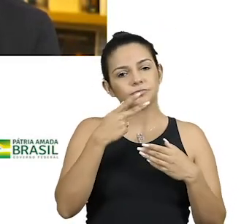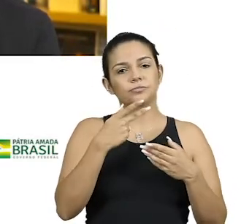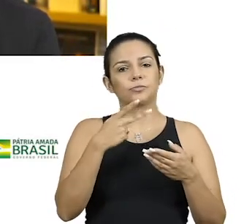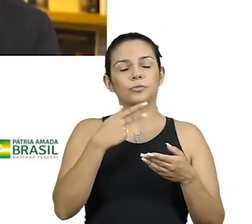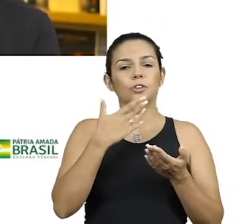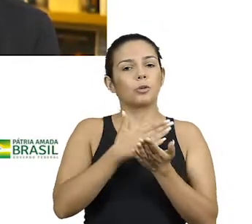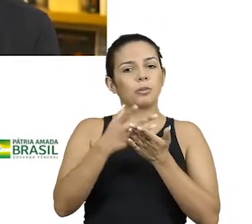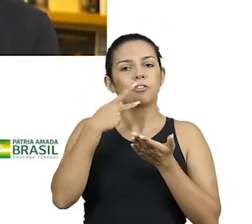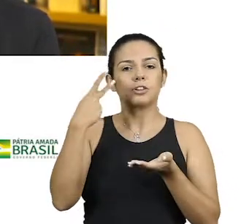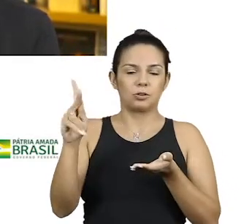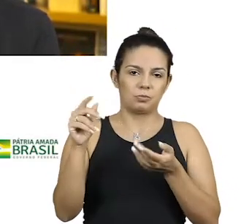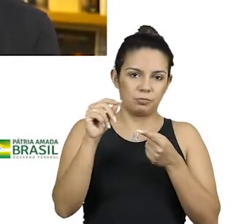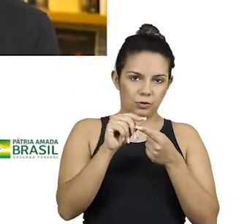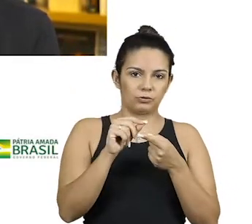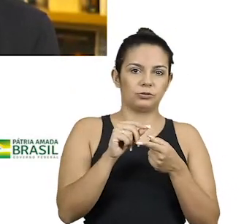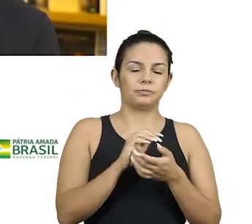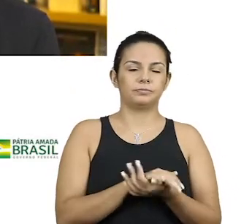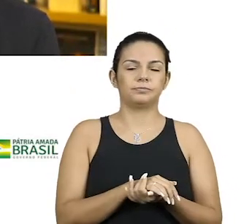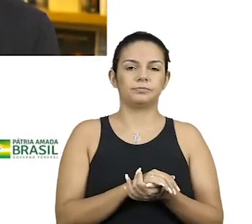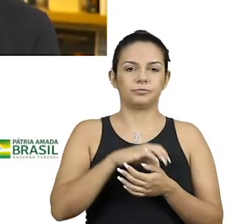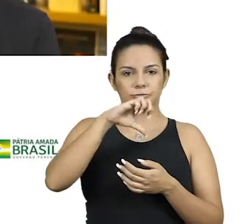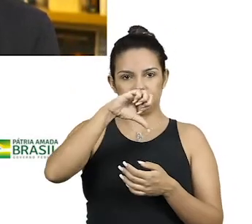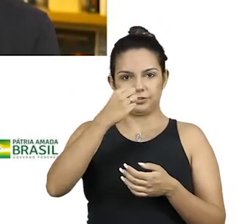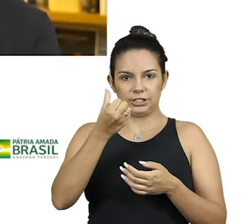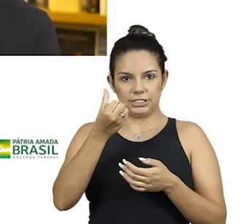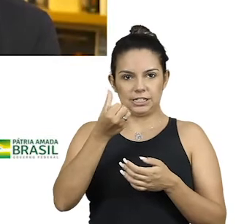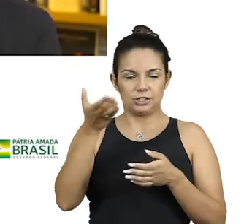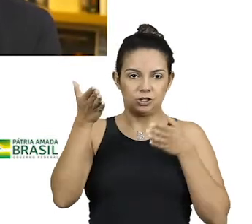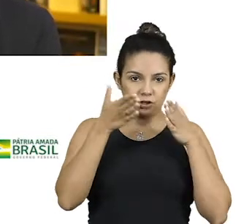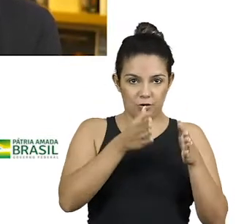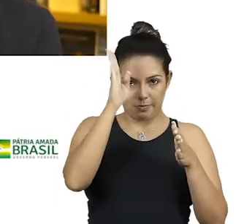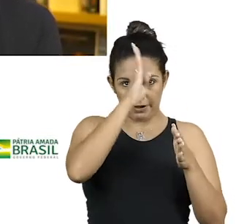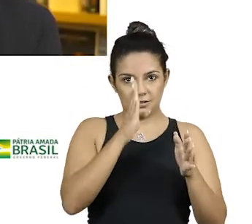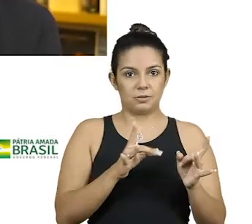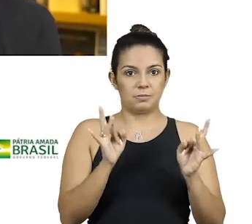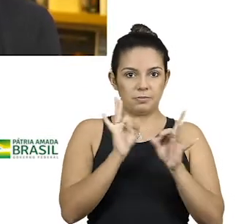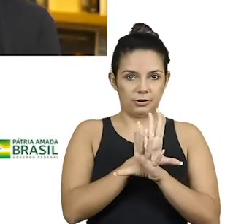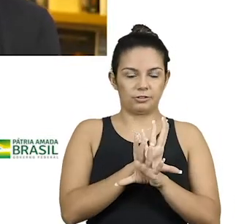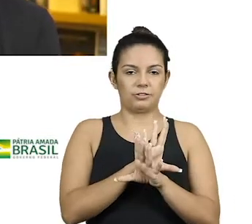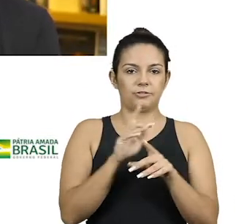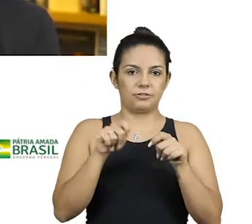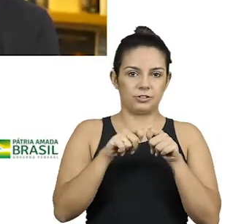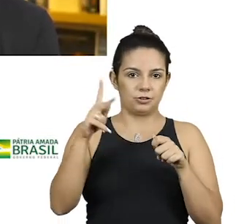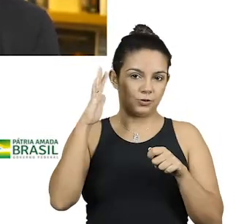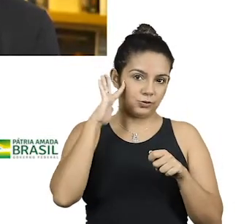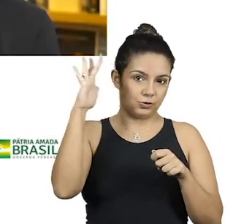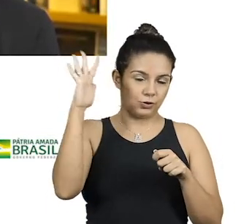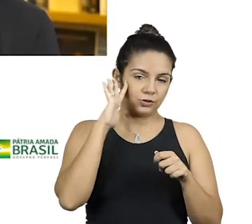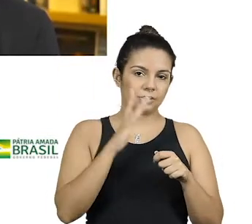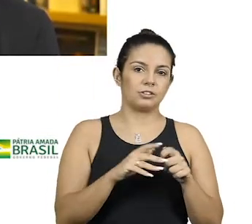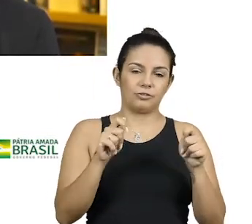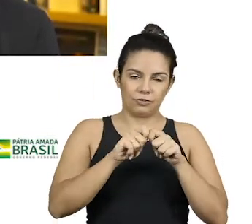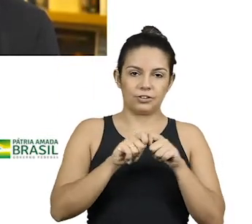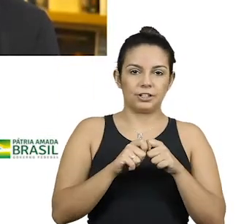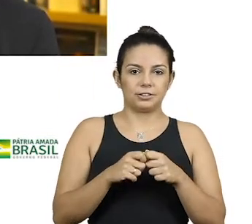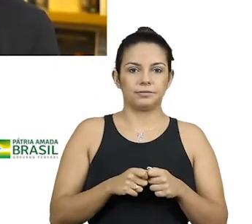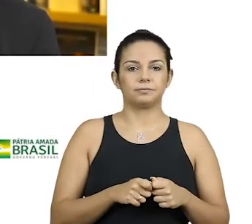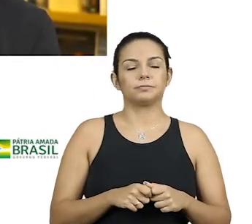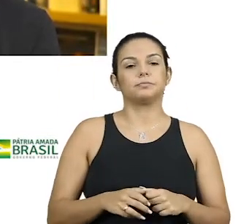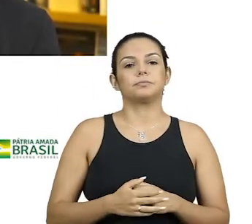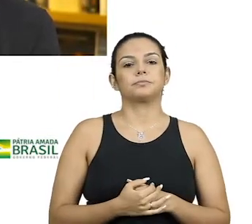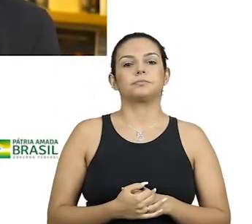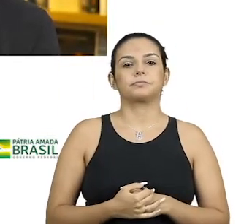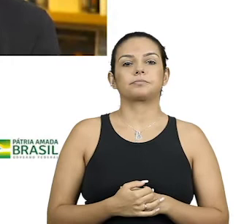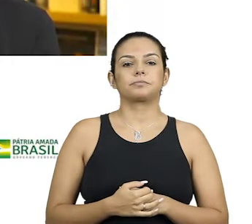falando desse ponto, desse ponto de 96 que você chegou no Brasil pronto a executar alguns sonhos que foram realizados ali naquela época, né?